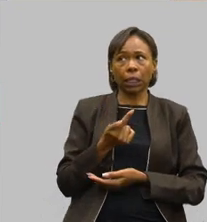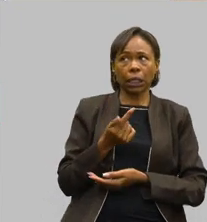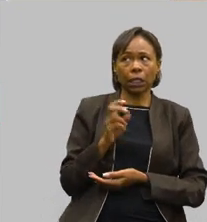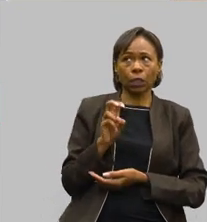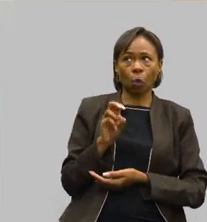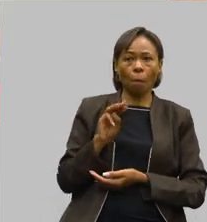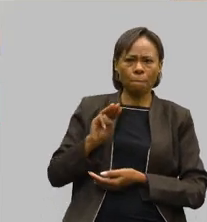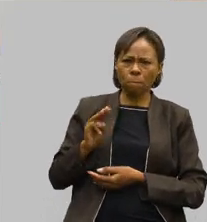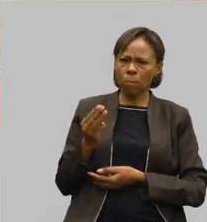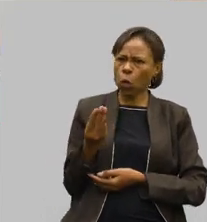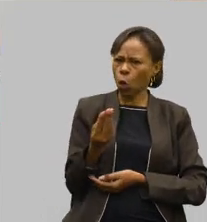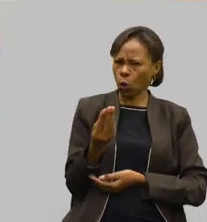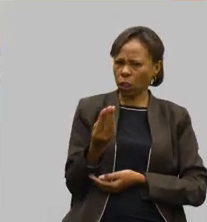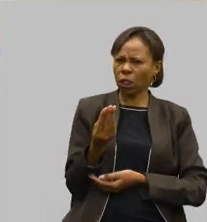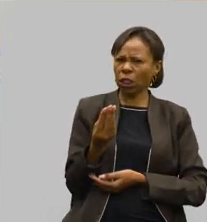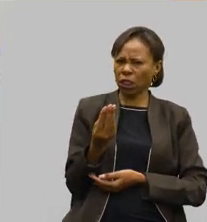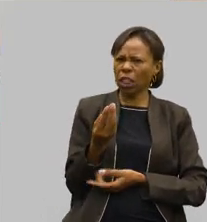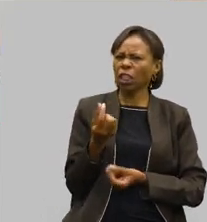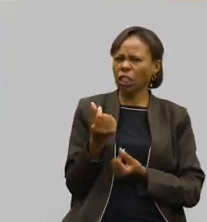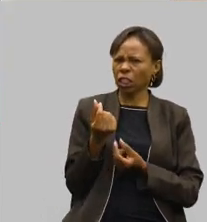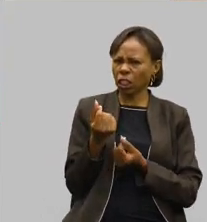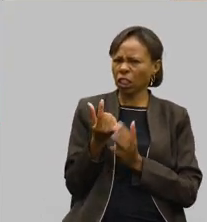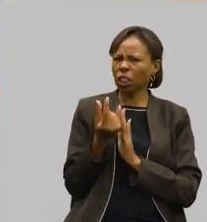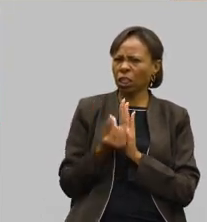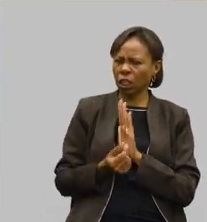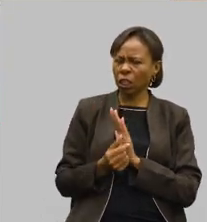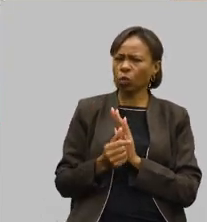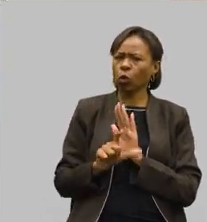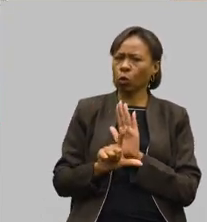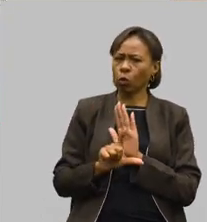de reais, que é o que está previsto na Lua para